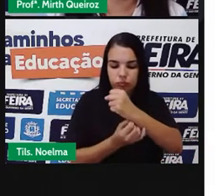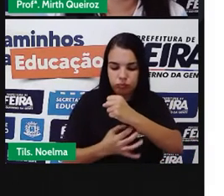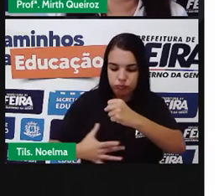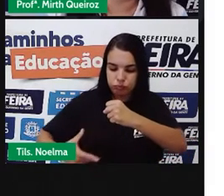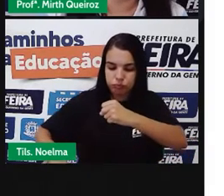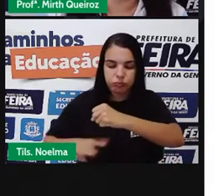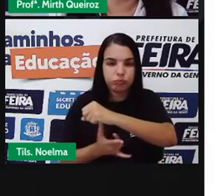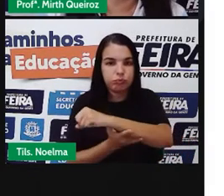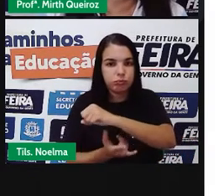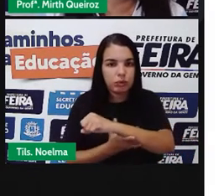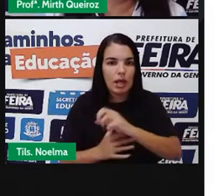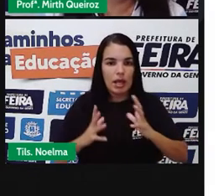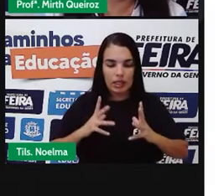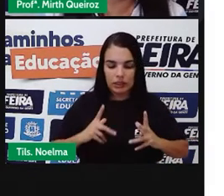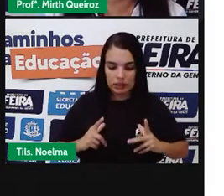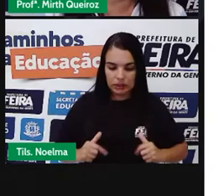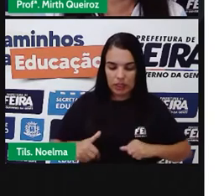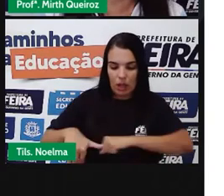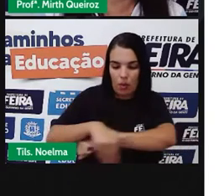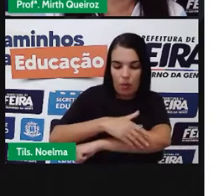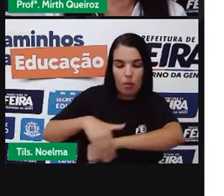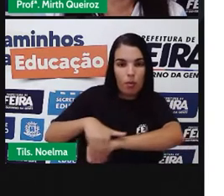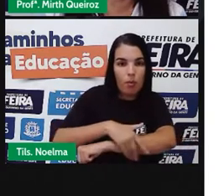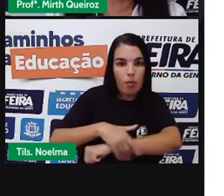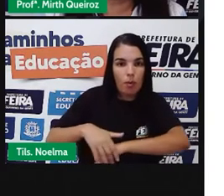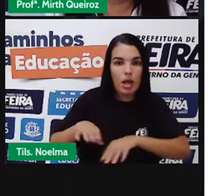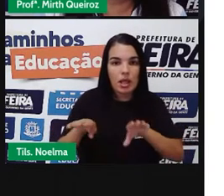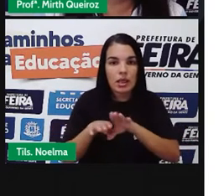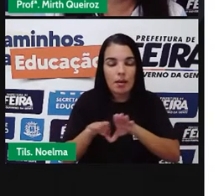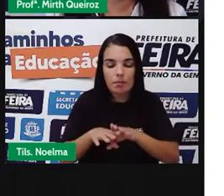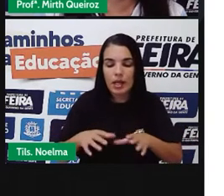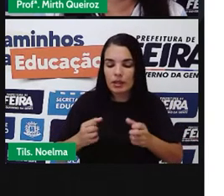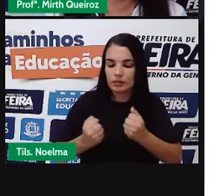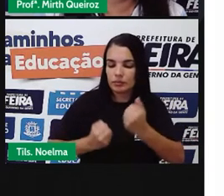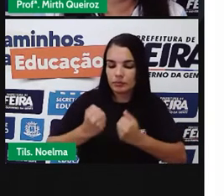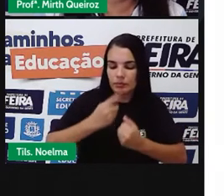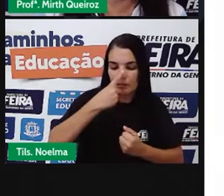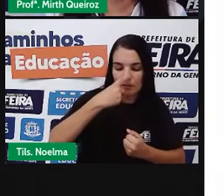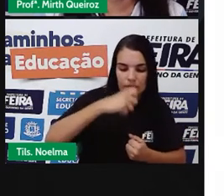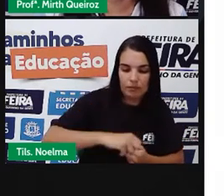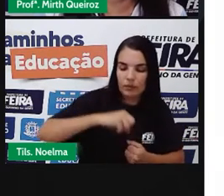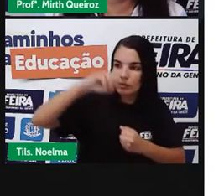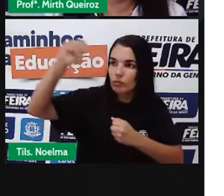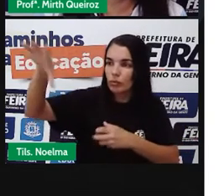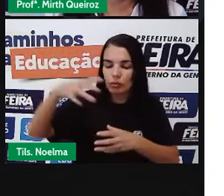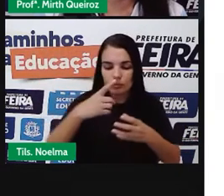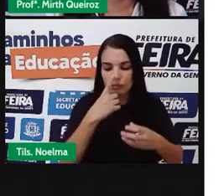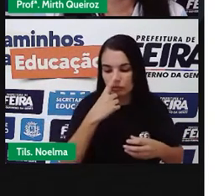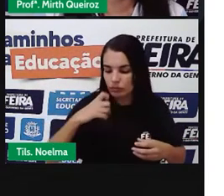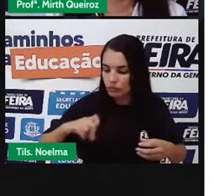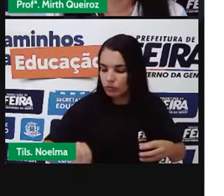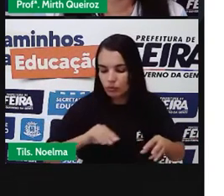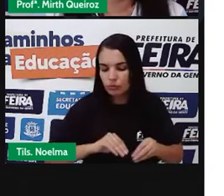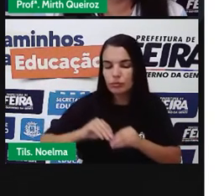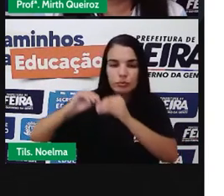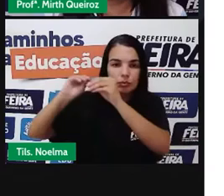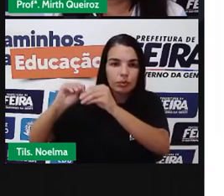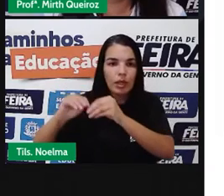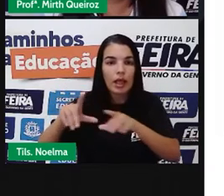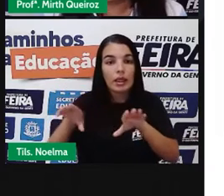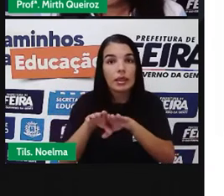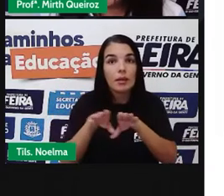esgotamento sanitário, limpeza urbana e manejo de resíduos sólidos, drenagem e manejo das águas